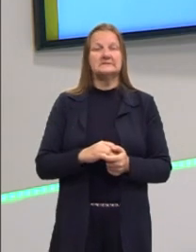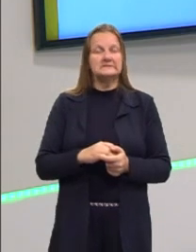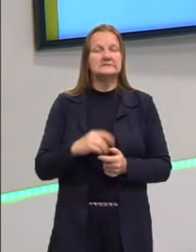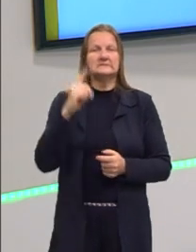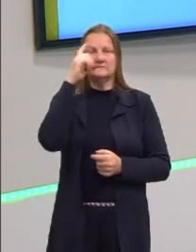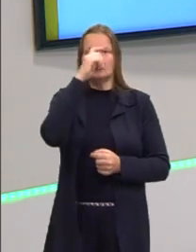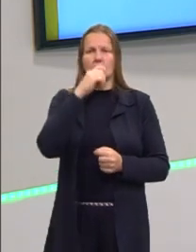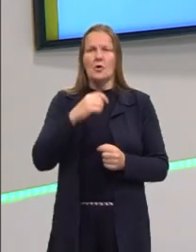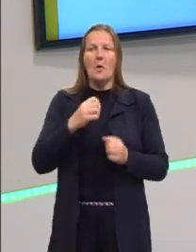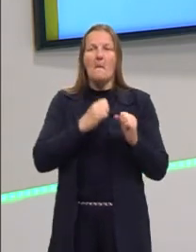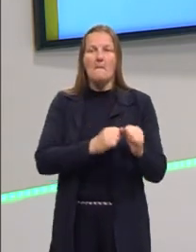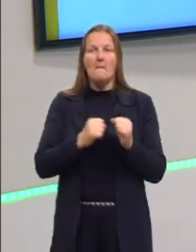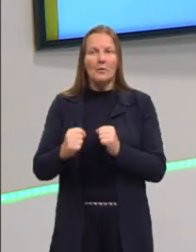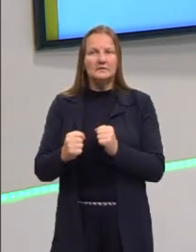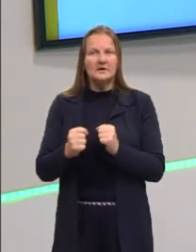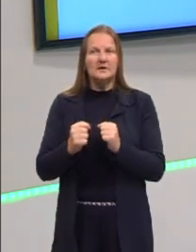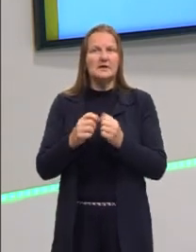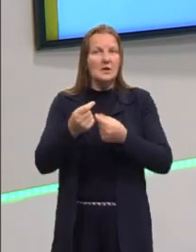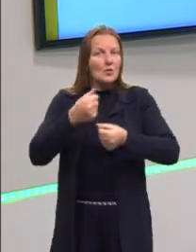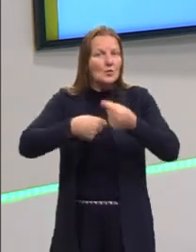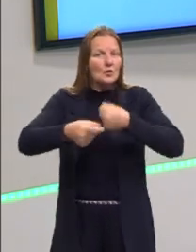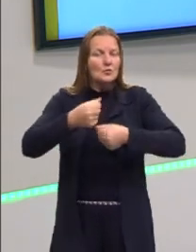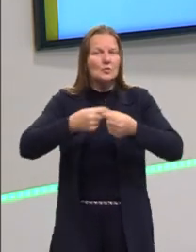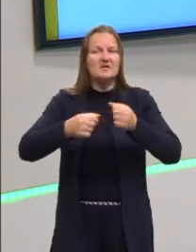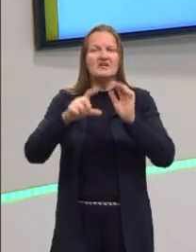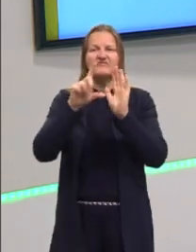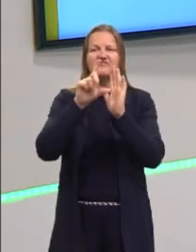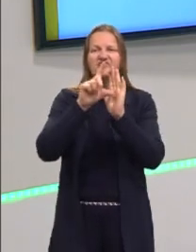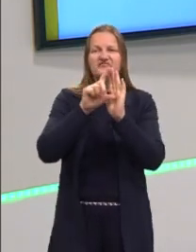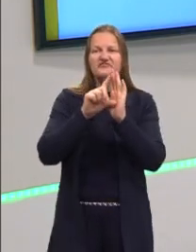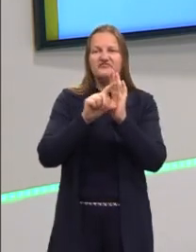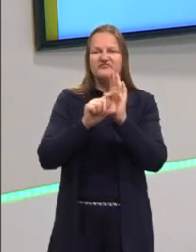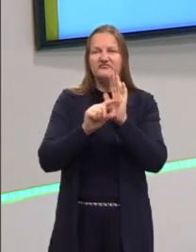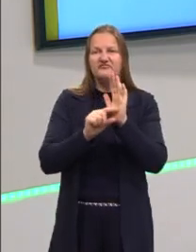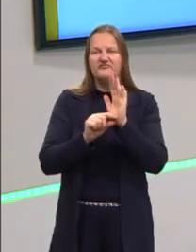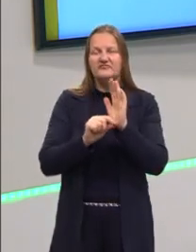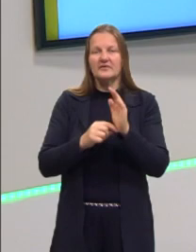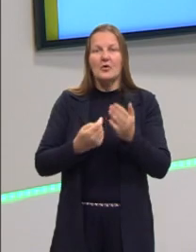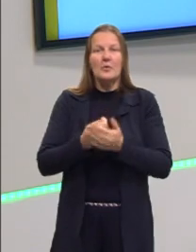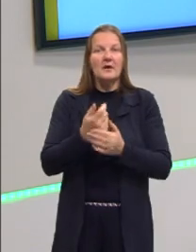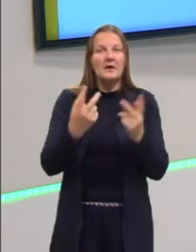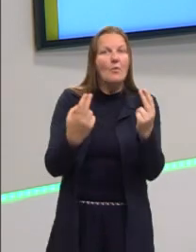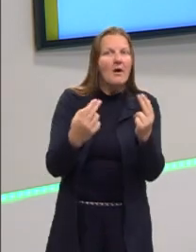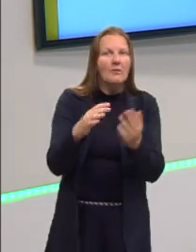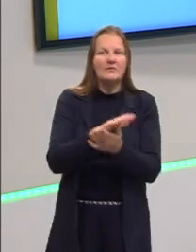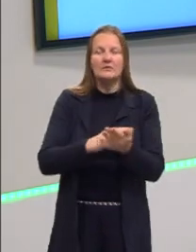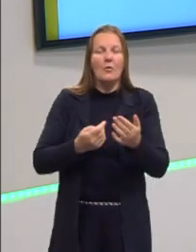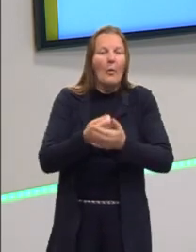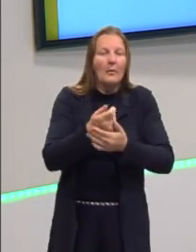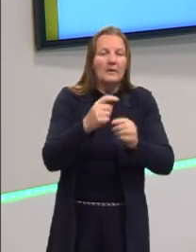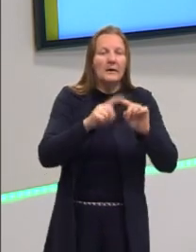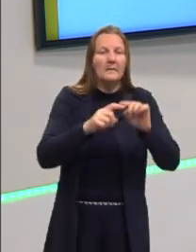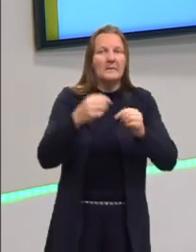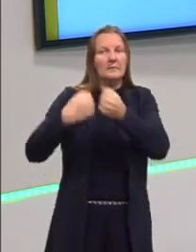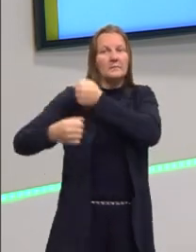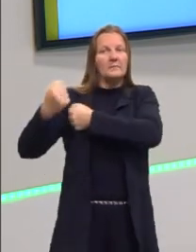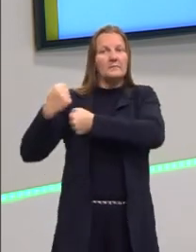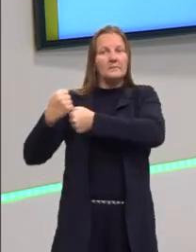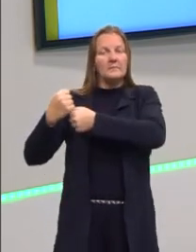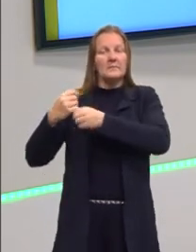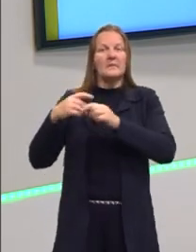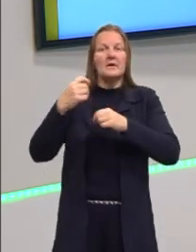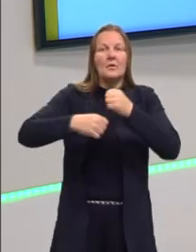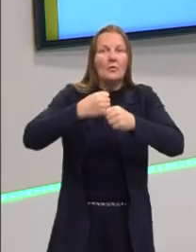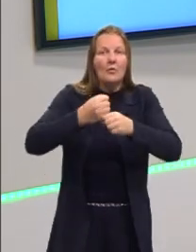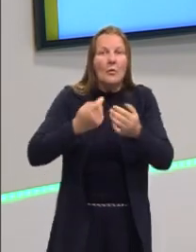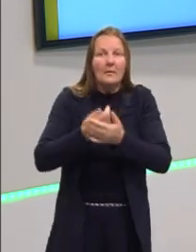dinheiro, a minha moeda, não vou conseguir comprar as mesmas coisas que eu comprava algum tempo atrás. E isso está